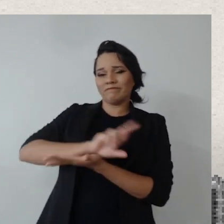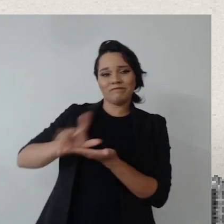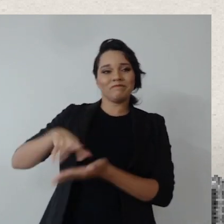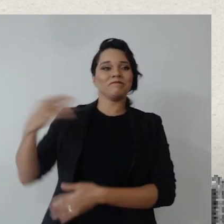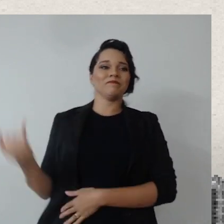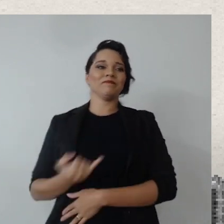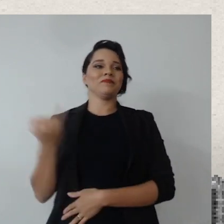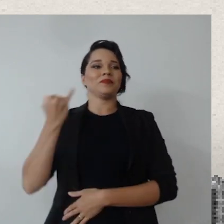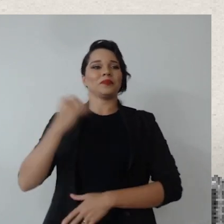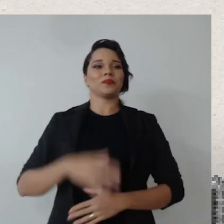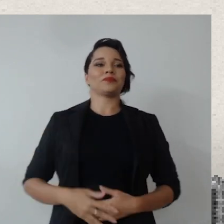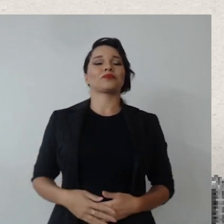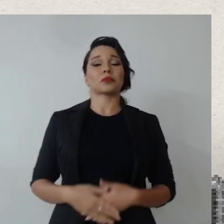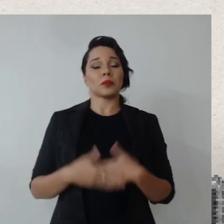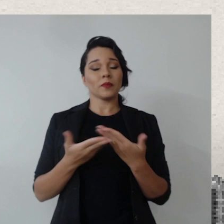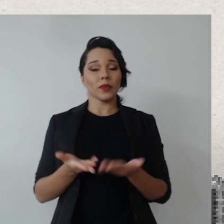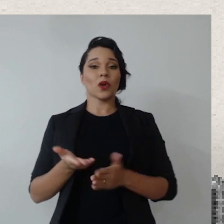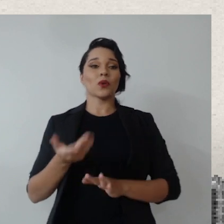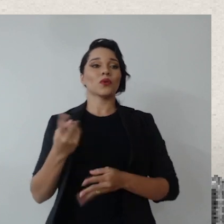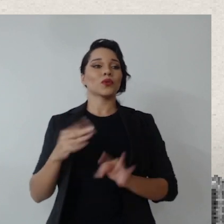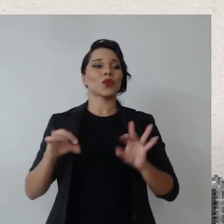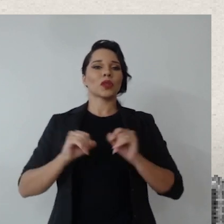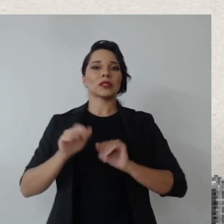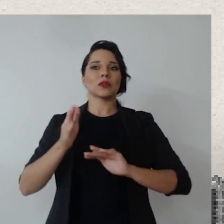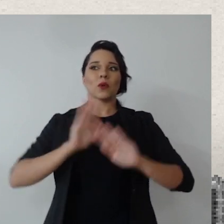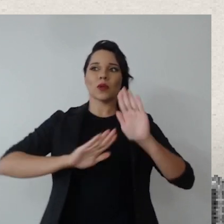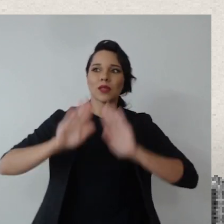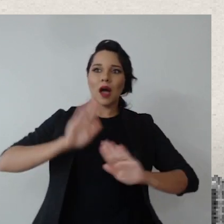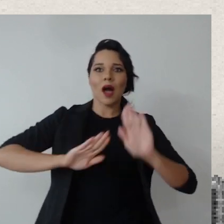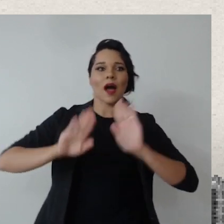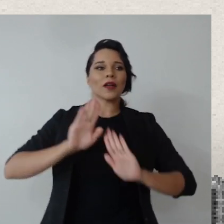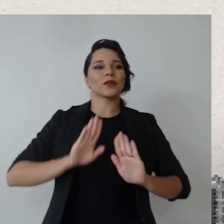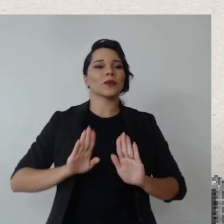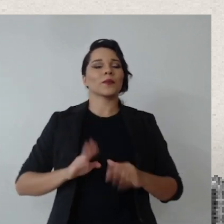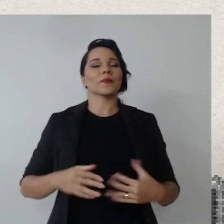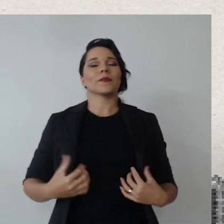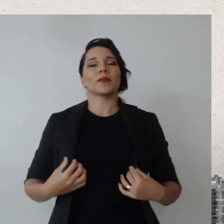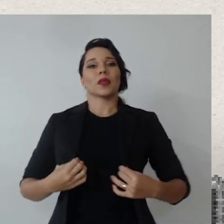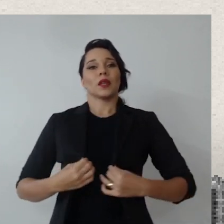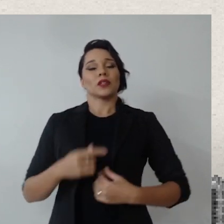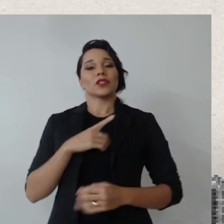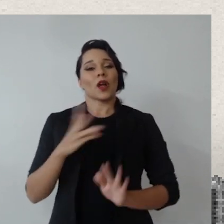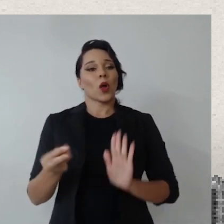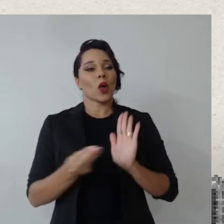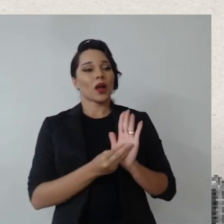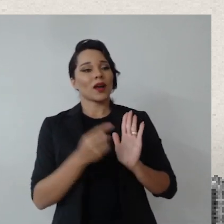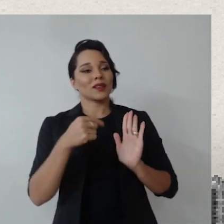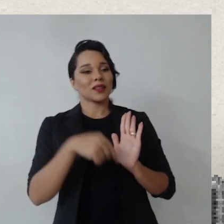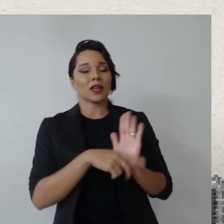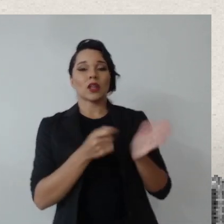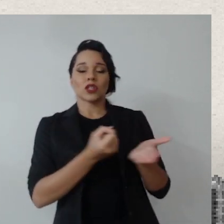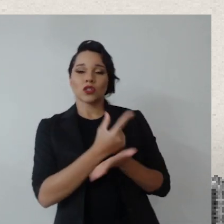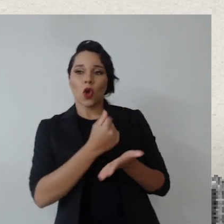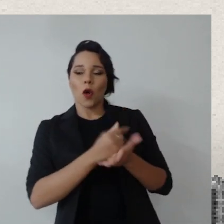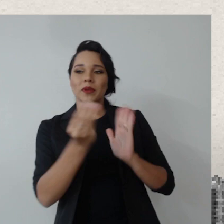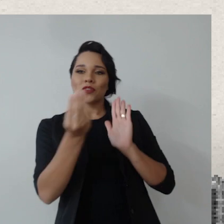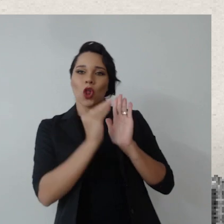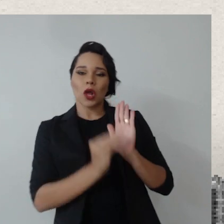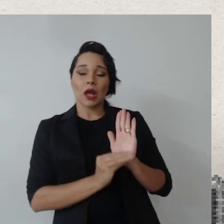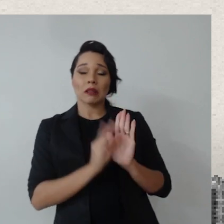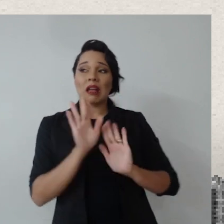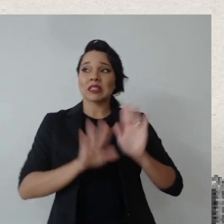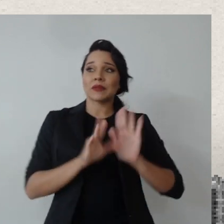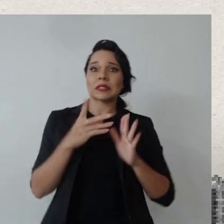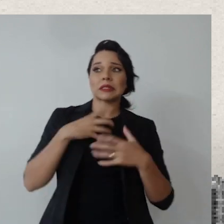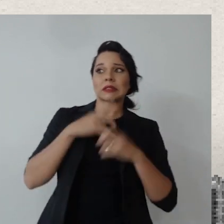relevante, então, a gente, com esse cuidado de estar colocando dentro das nossas compras, a gente ainda